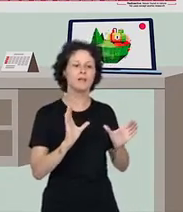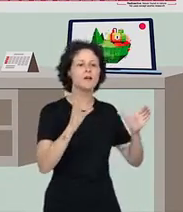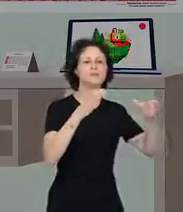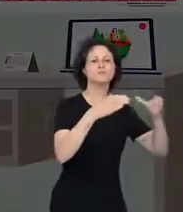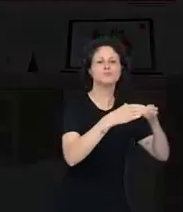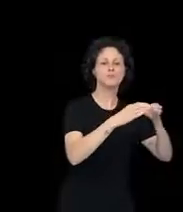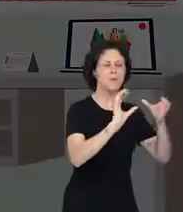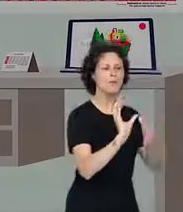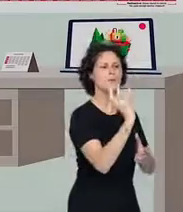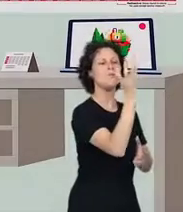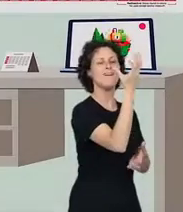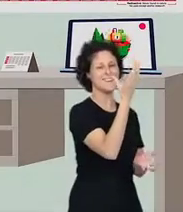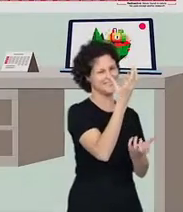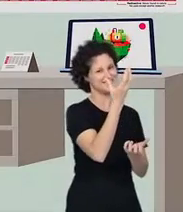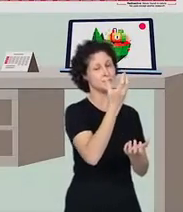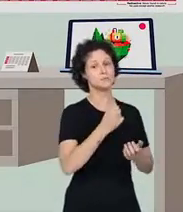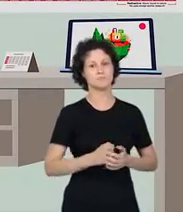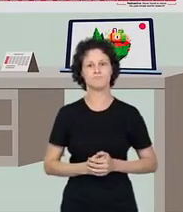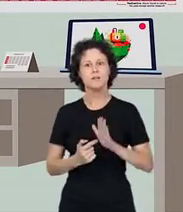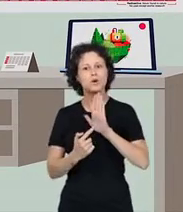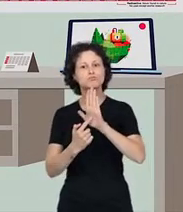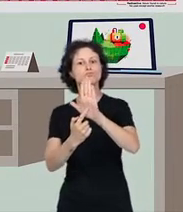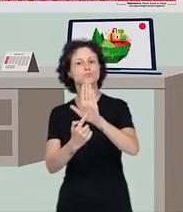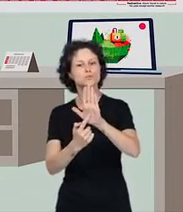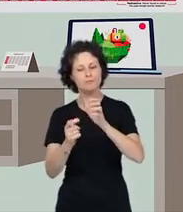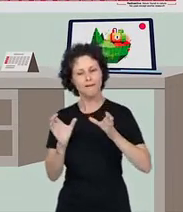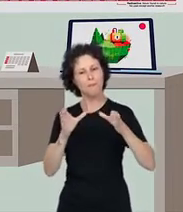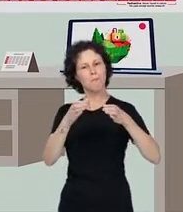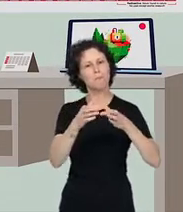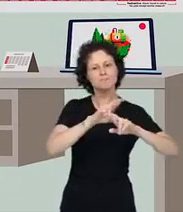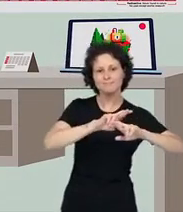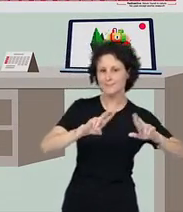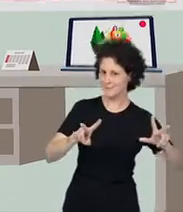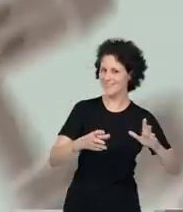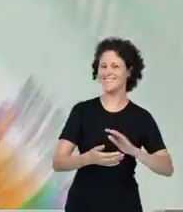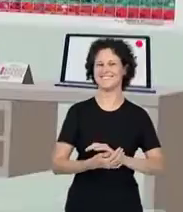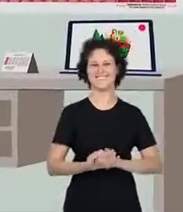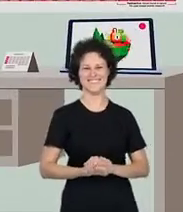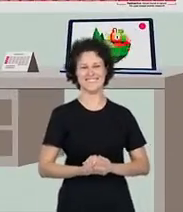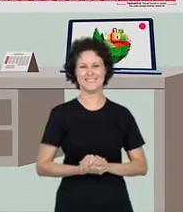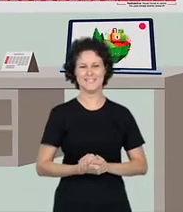plantações! E agora eu te convido para uma viagem pelo mundo da pecuária. Vamos lá!